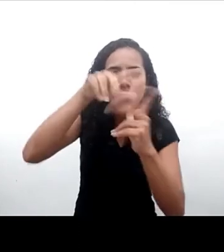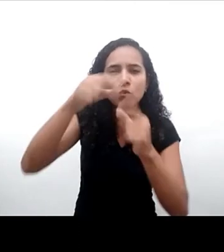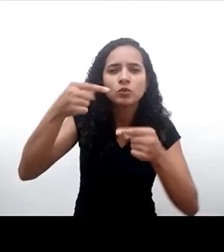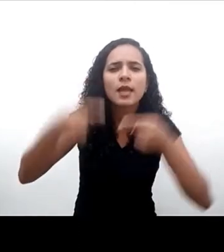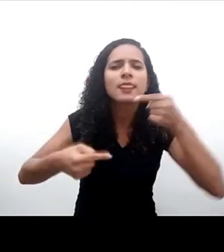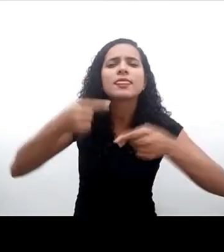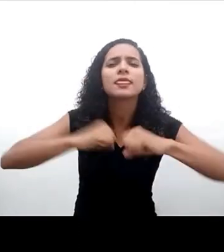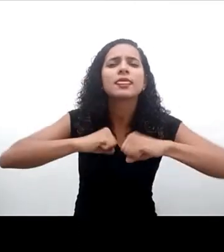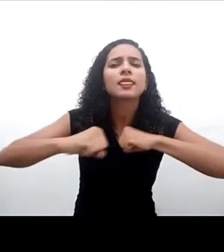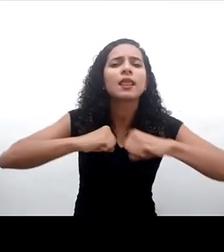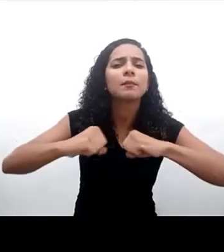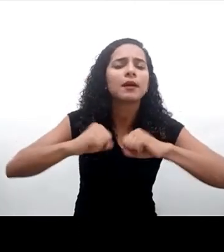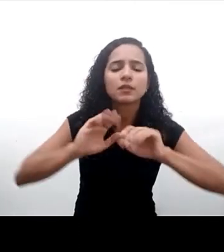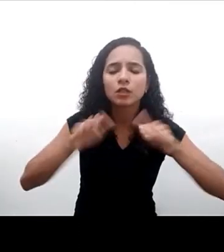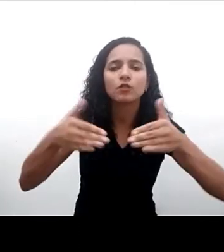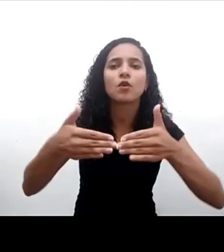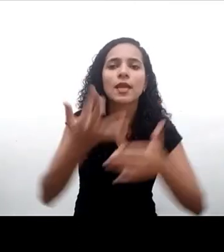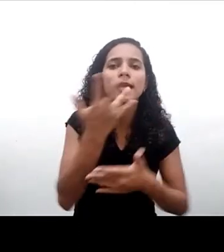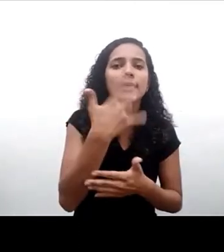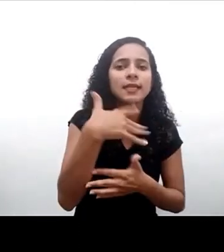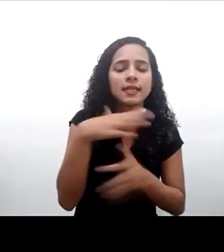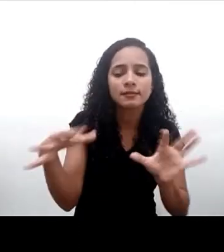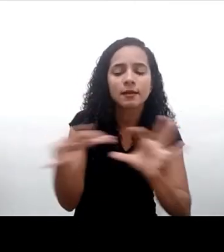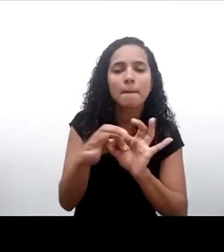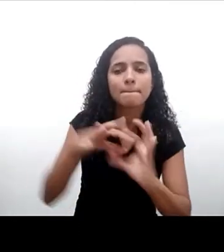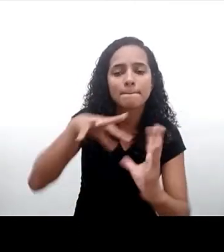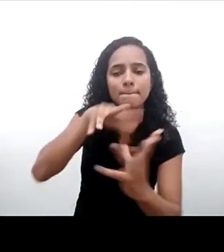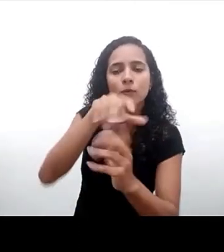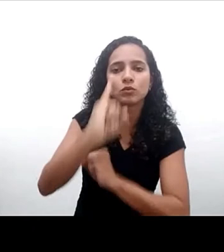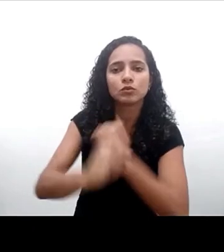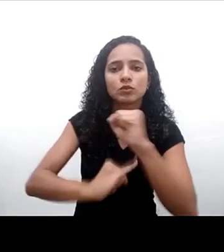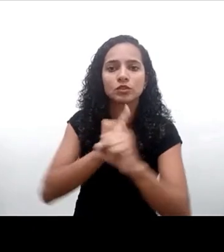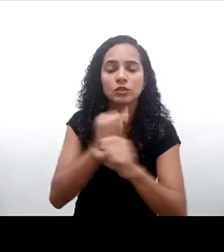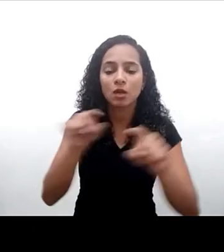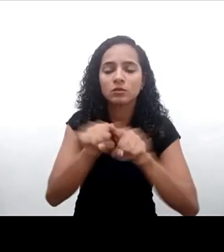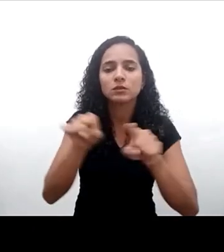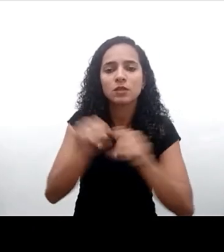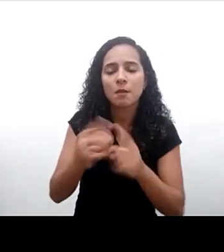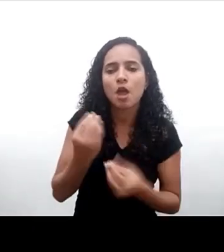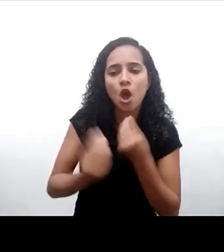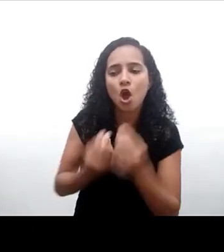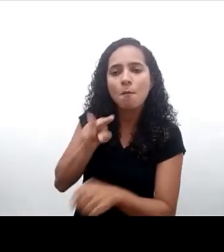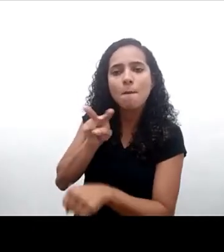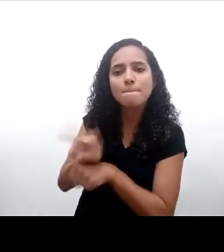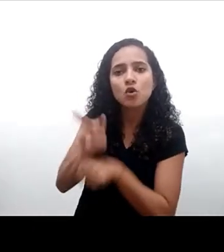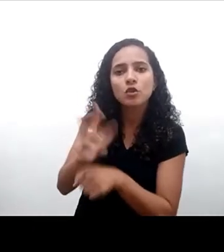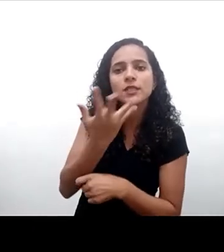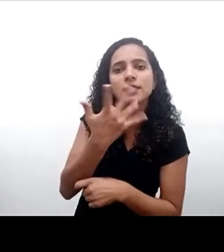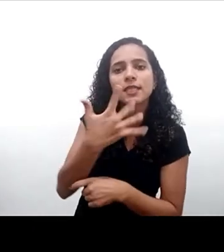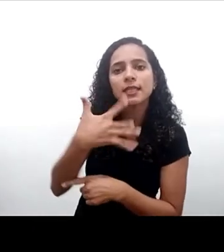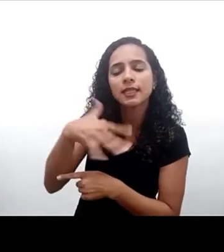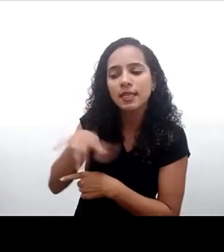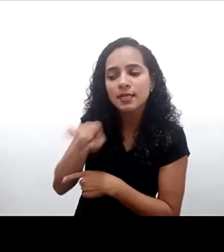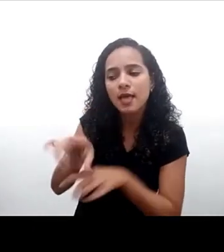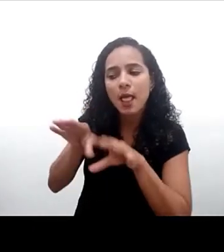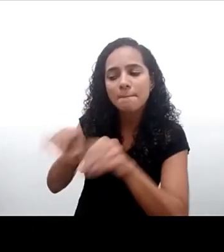relação da criança com o mundo digital mas também buscar formas de proteger a criança na internet e não